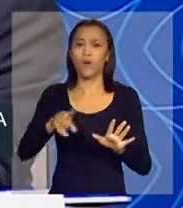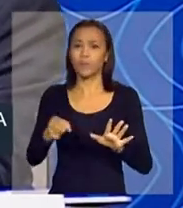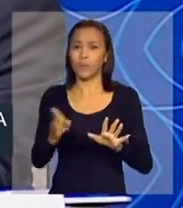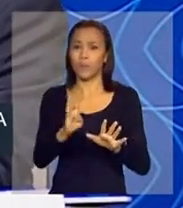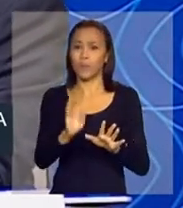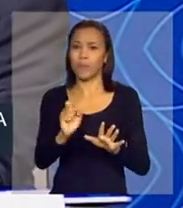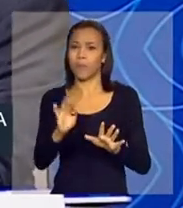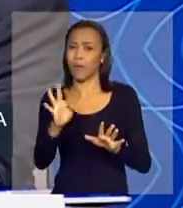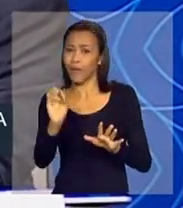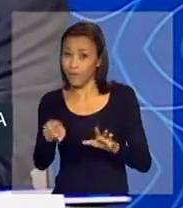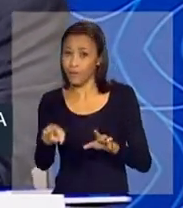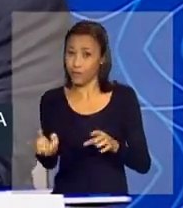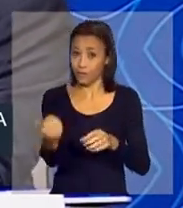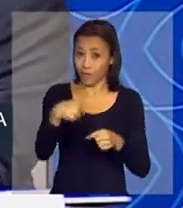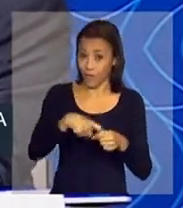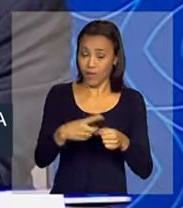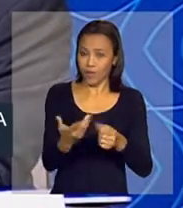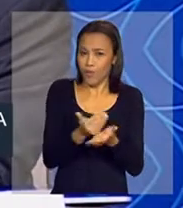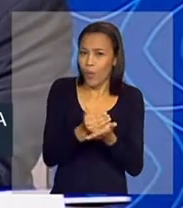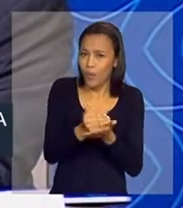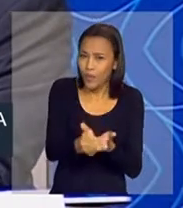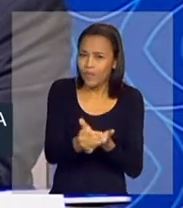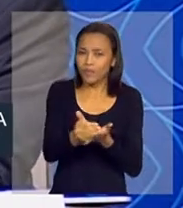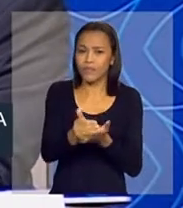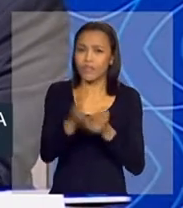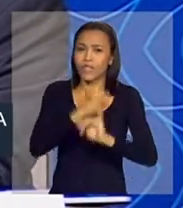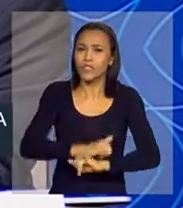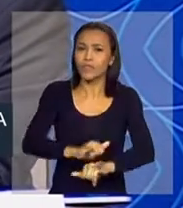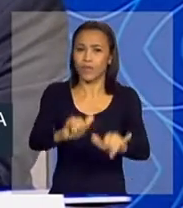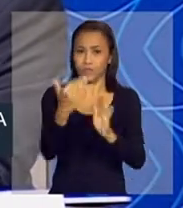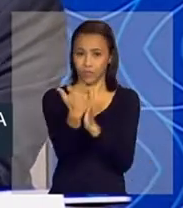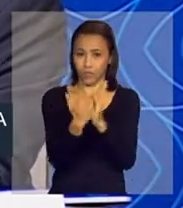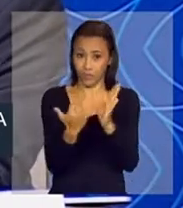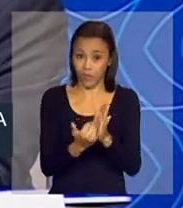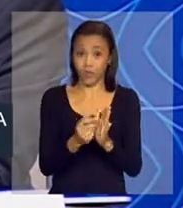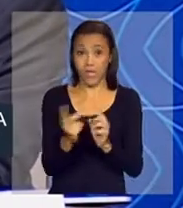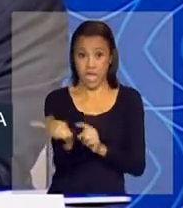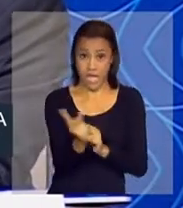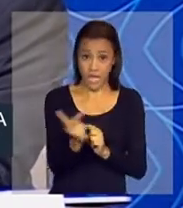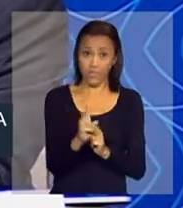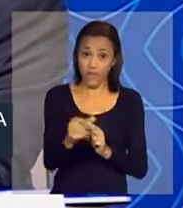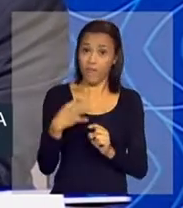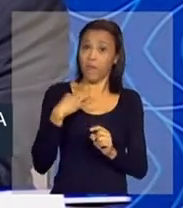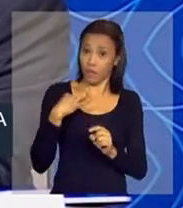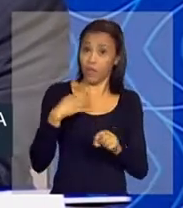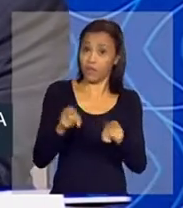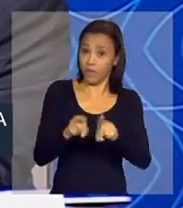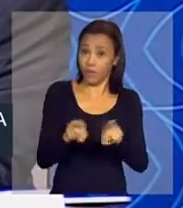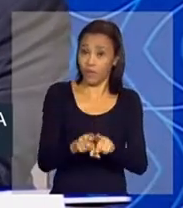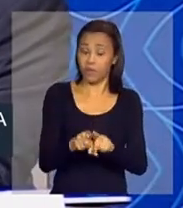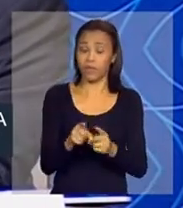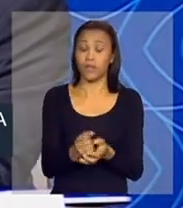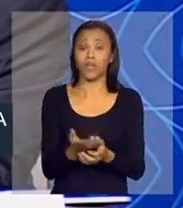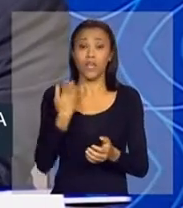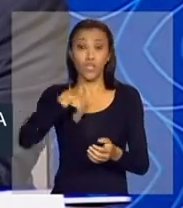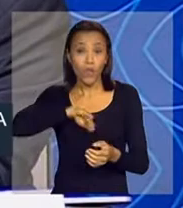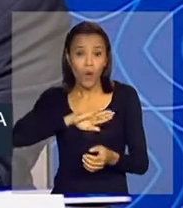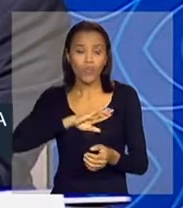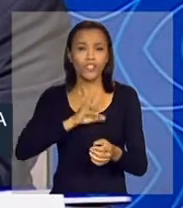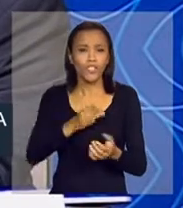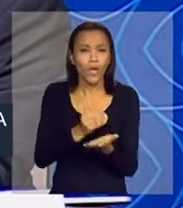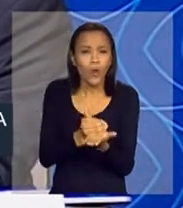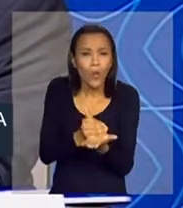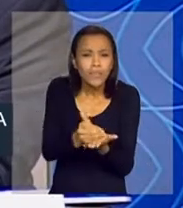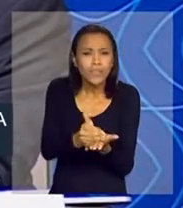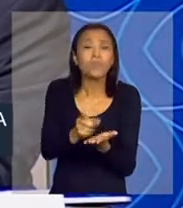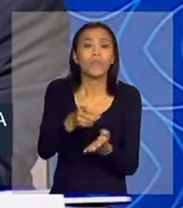mestres no início do lançamento do programa, porque eles são voluntários também. E nós estamos agora já na fase